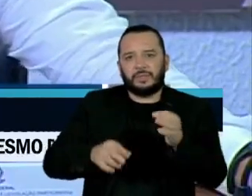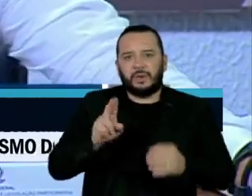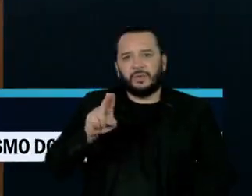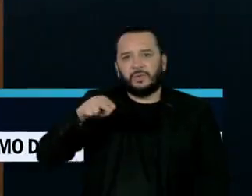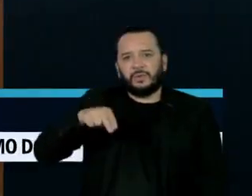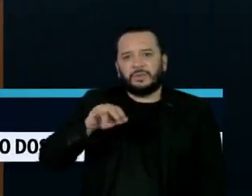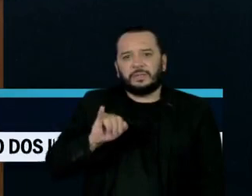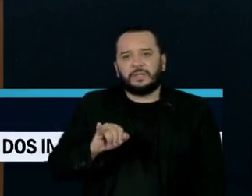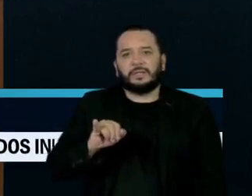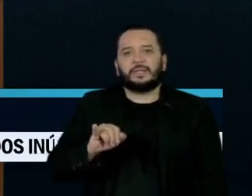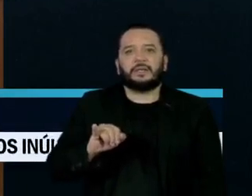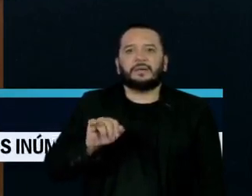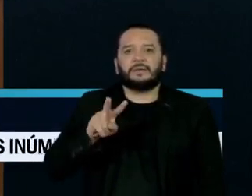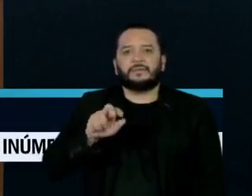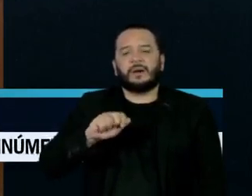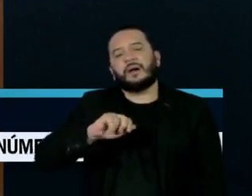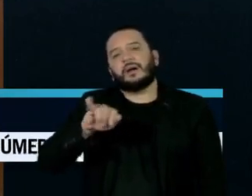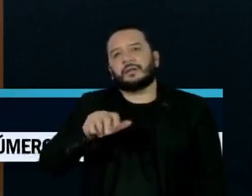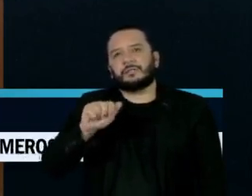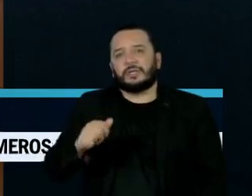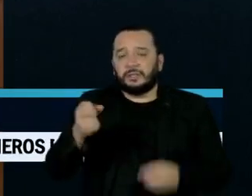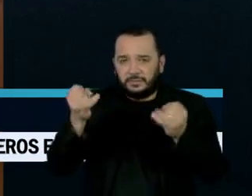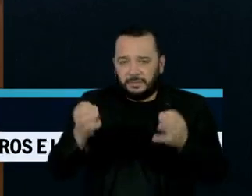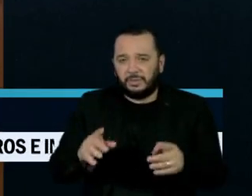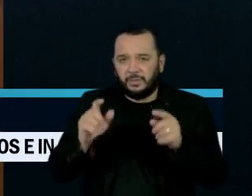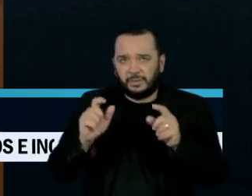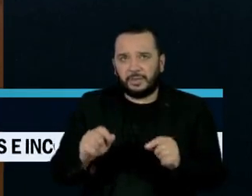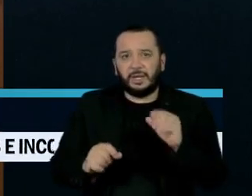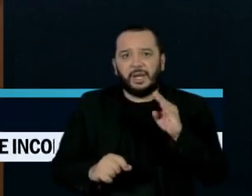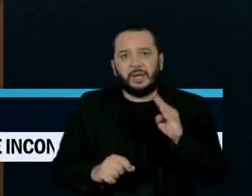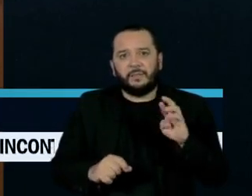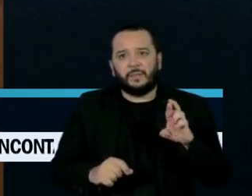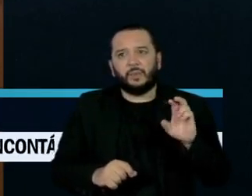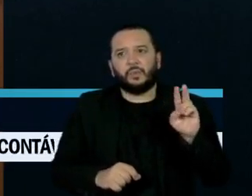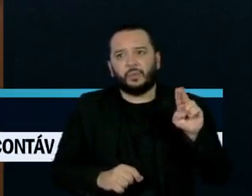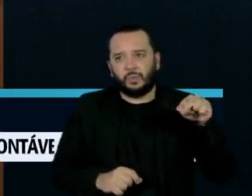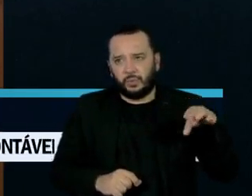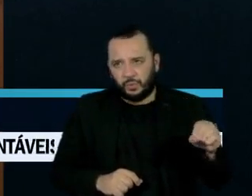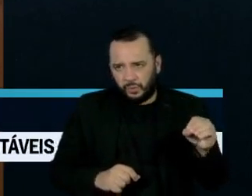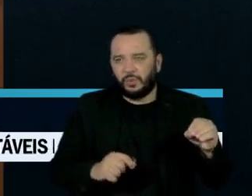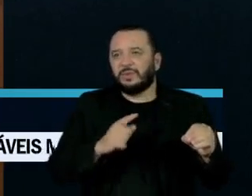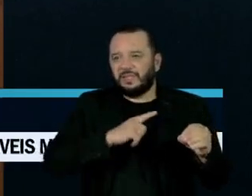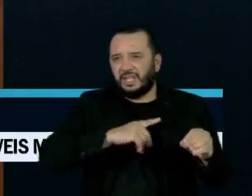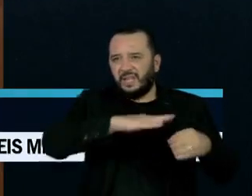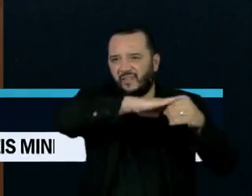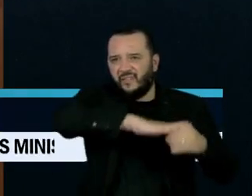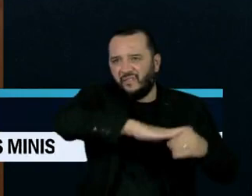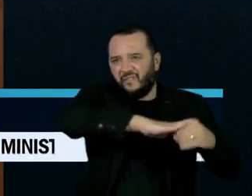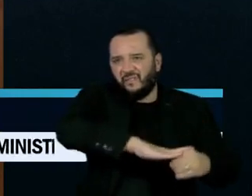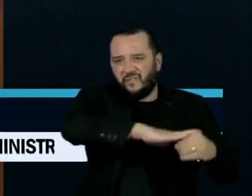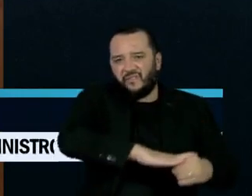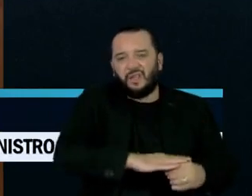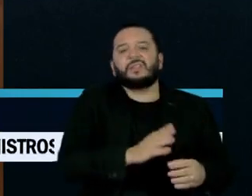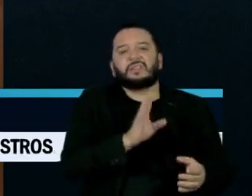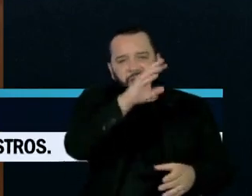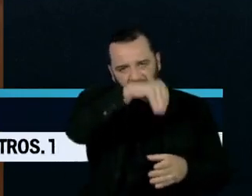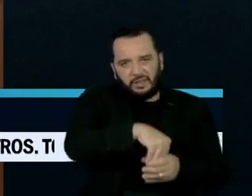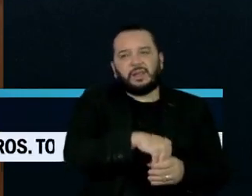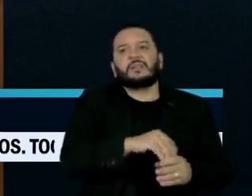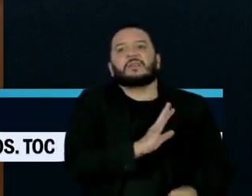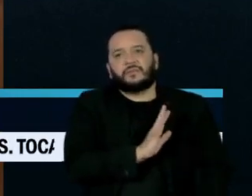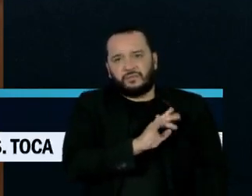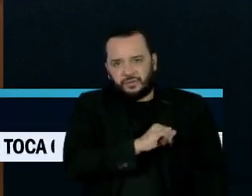afirmou que Bruno Pereira foi perseguido na FUNAI. Certos setores da própria FUNAI tentaram criminalizar ele, criando